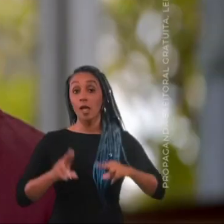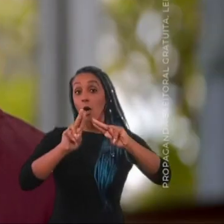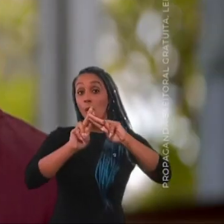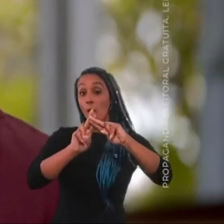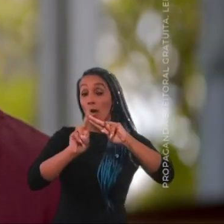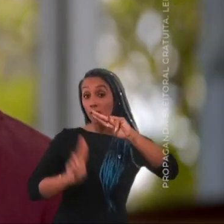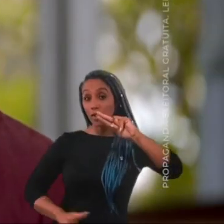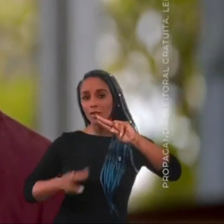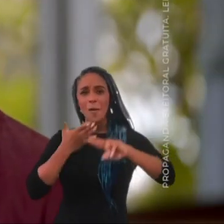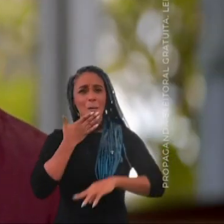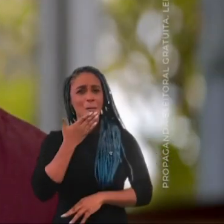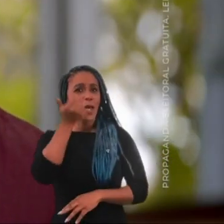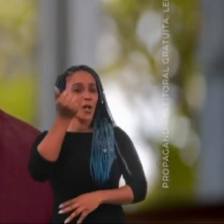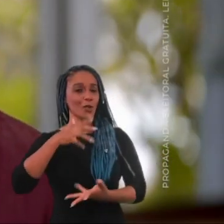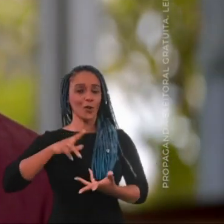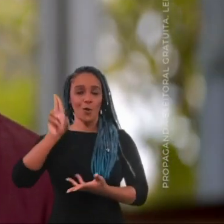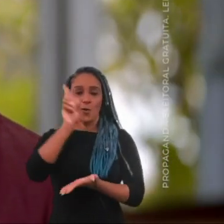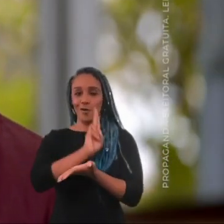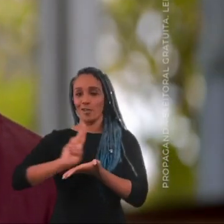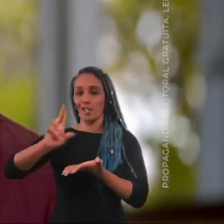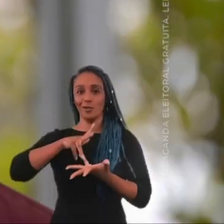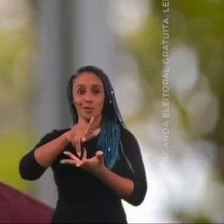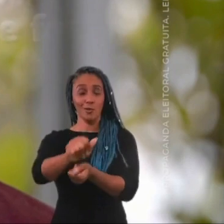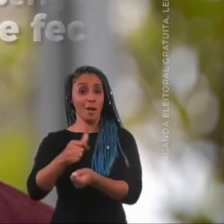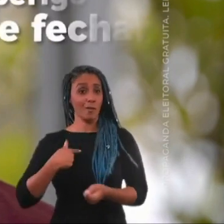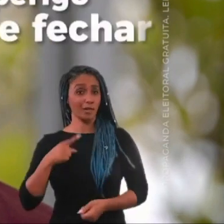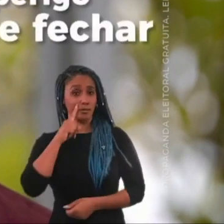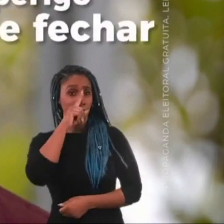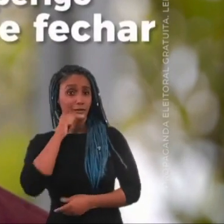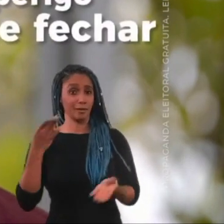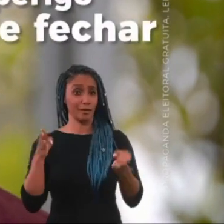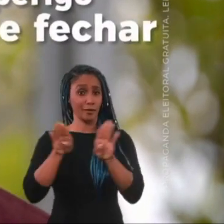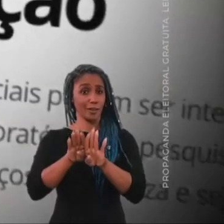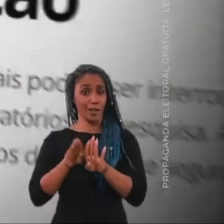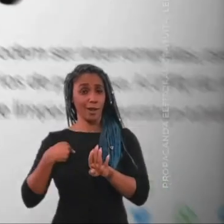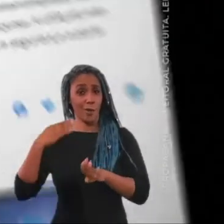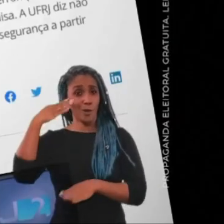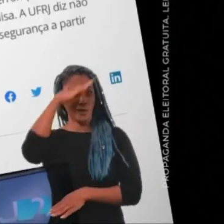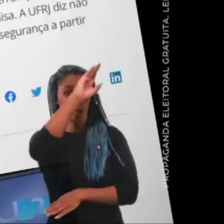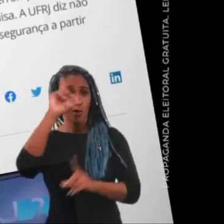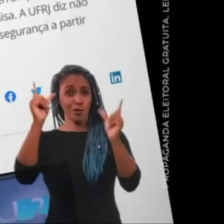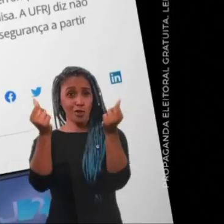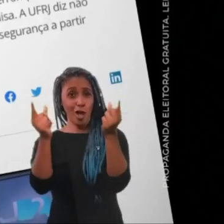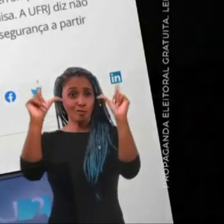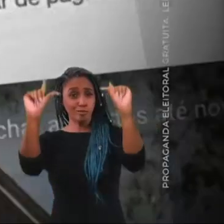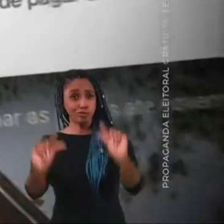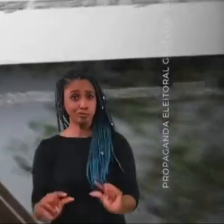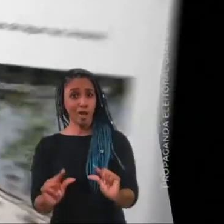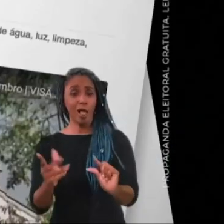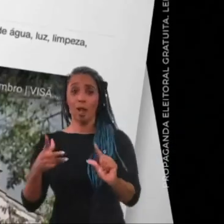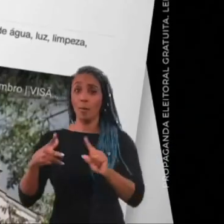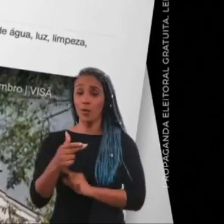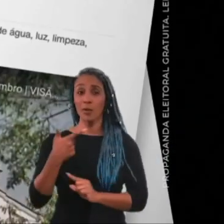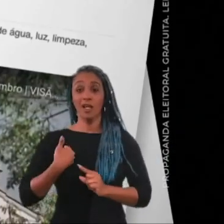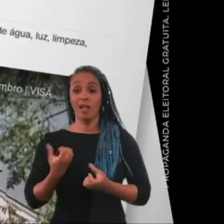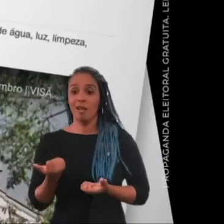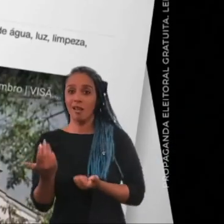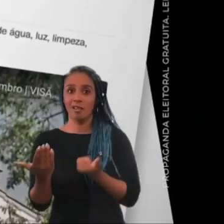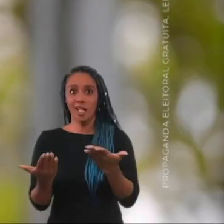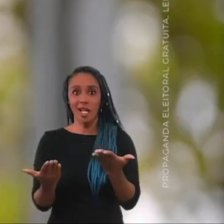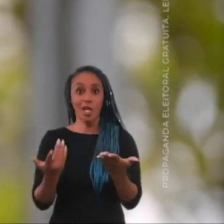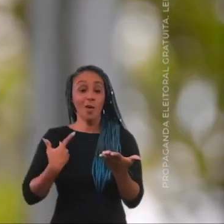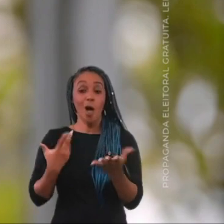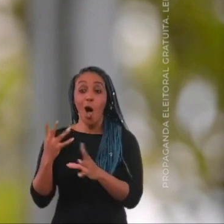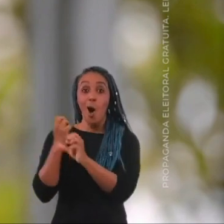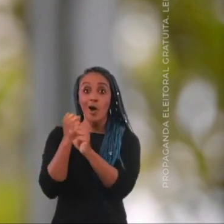A UFRJ é uma das melhores universidades do mundo. Mas tá correndo o risco de fechar. O bolsonarismo tá cortando a verba das universidades e